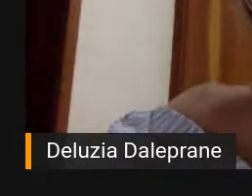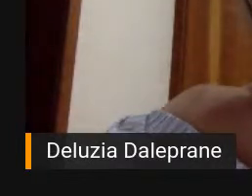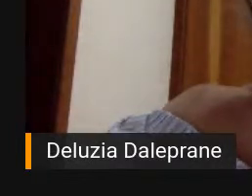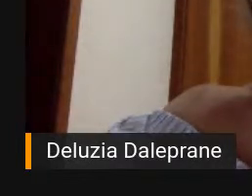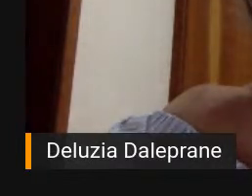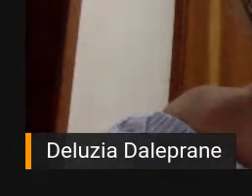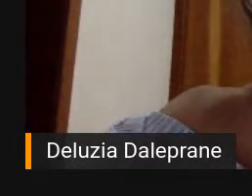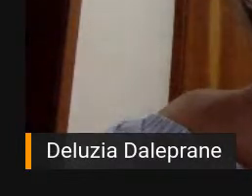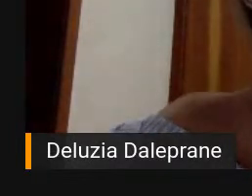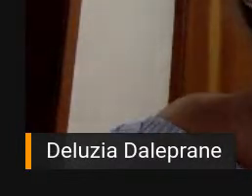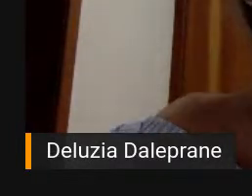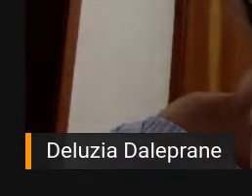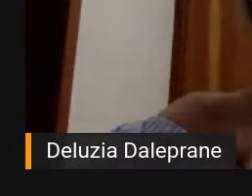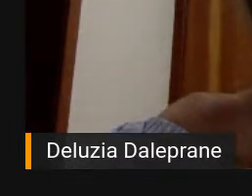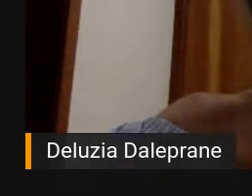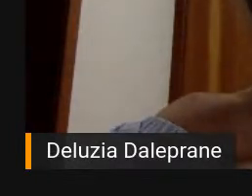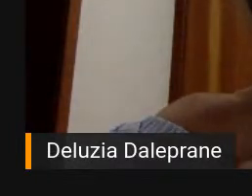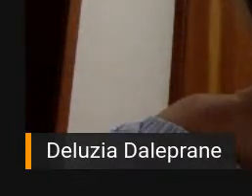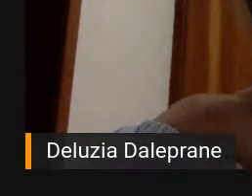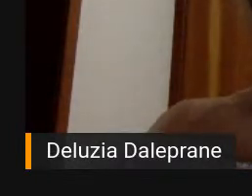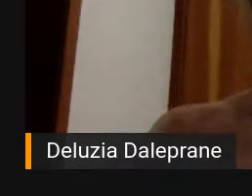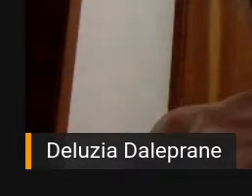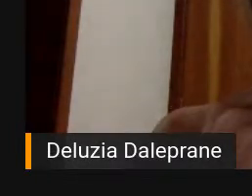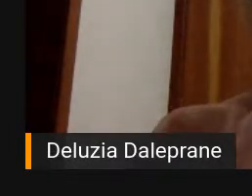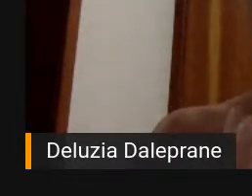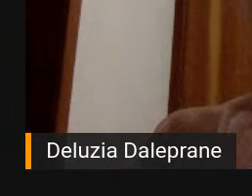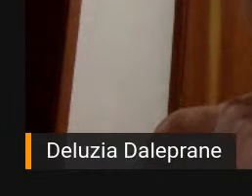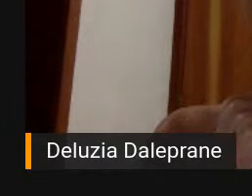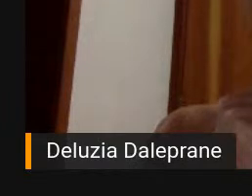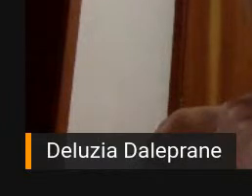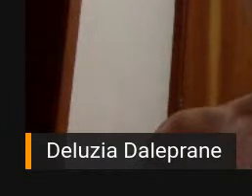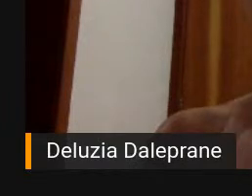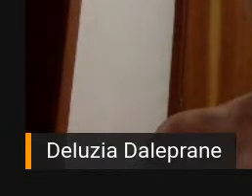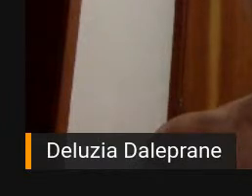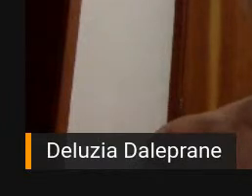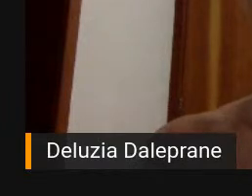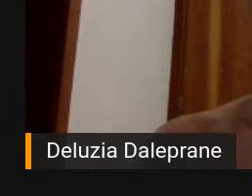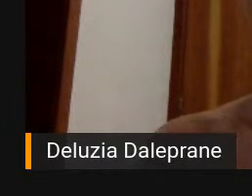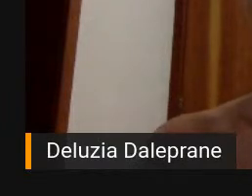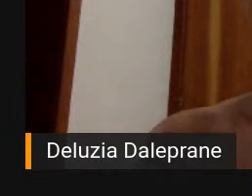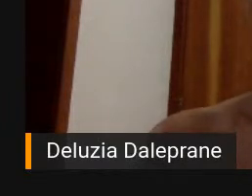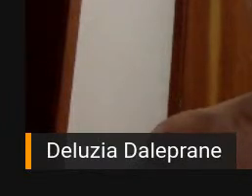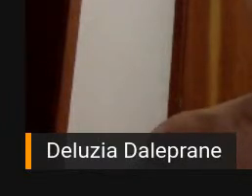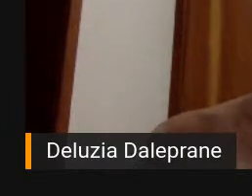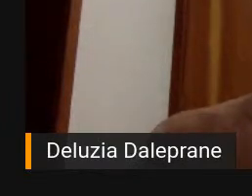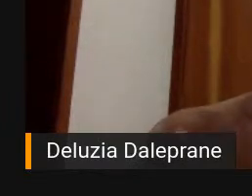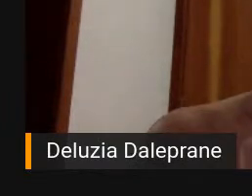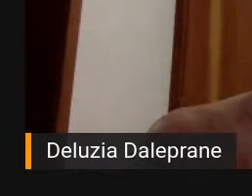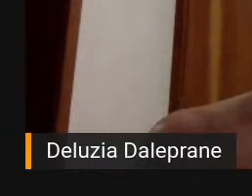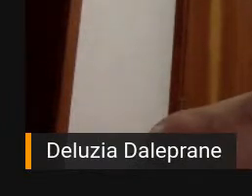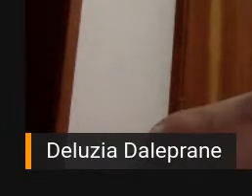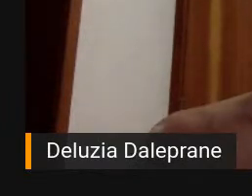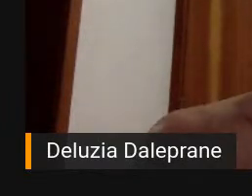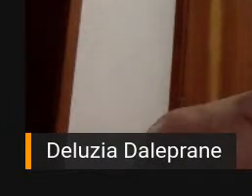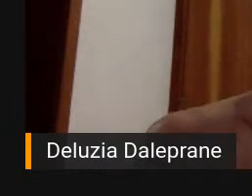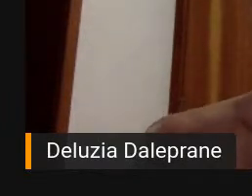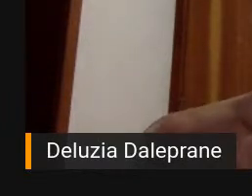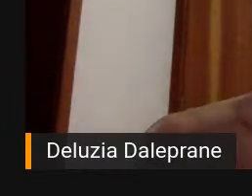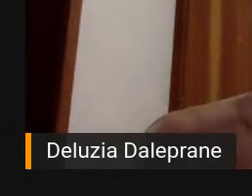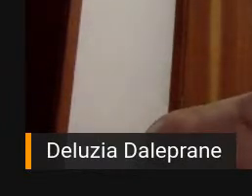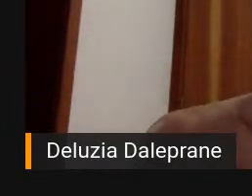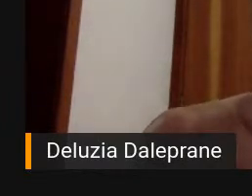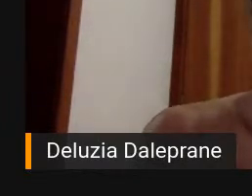brinco Pequenininho Um batom meio rosa Um cordão Com uma estrela do mar Eu tenho uma tatuagem Que tá